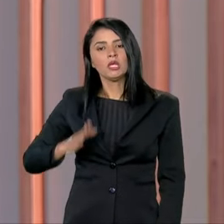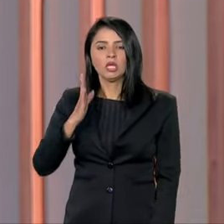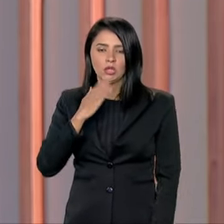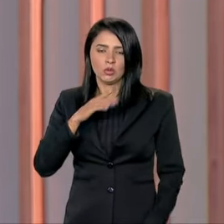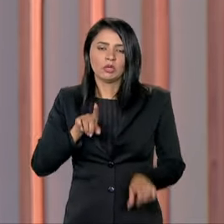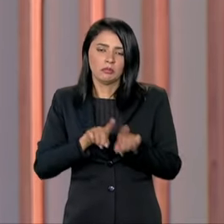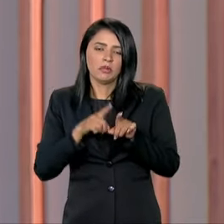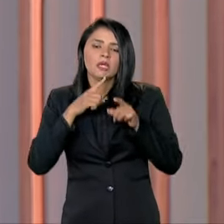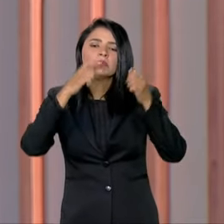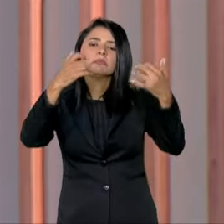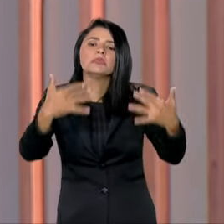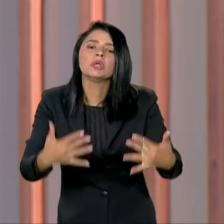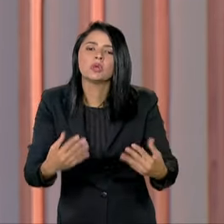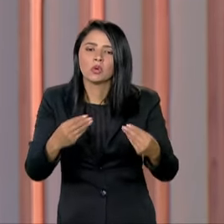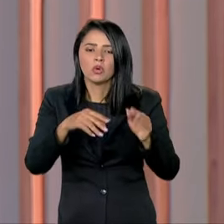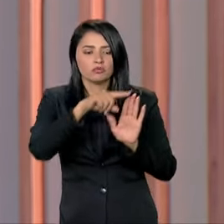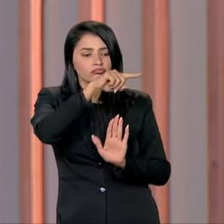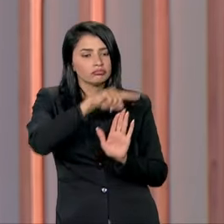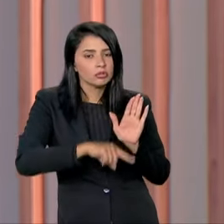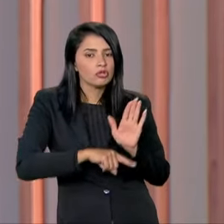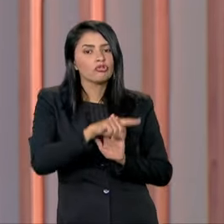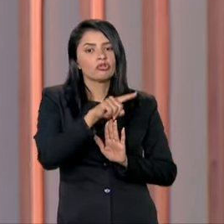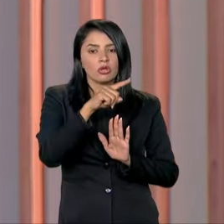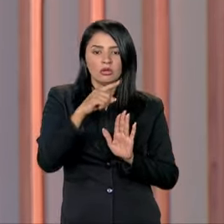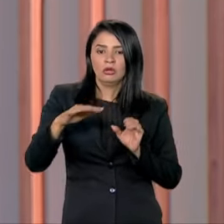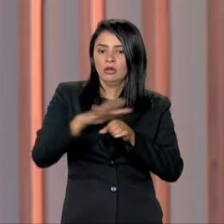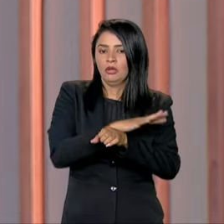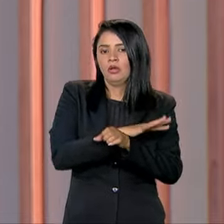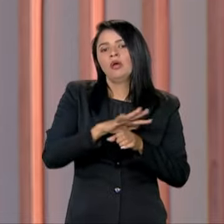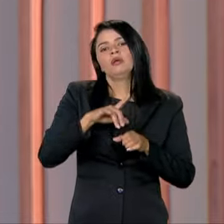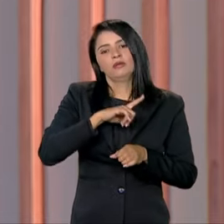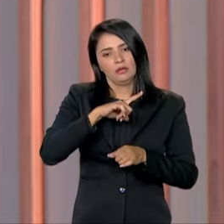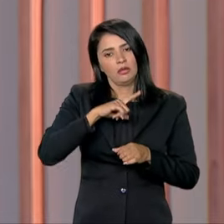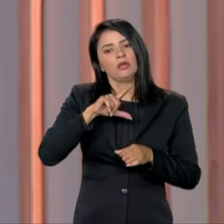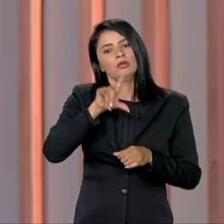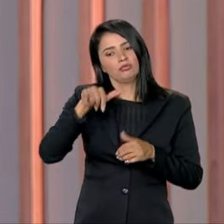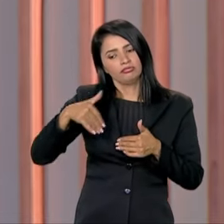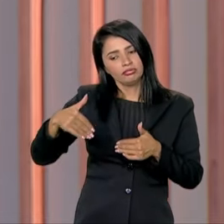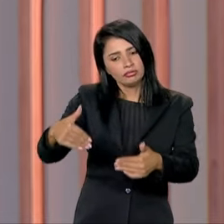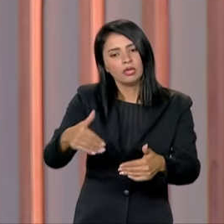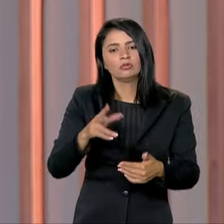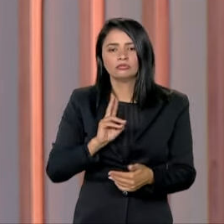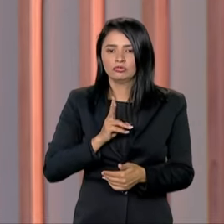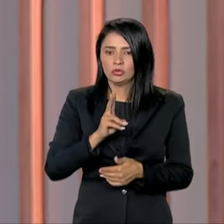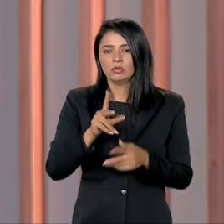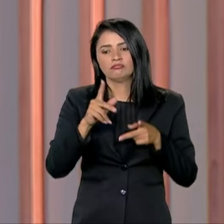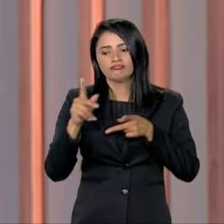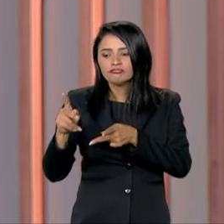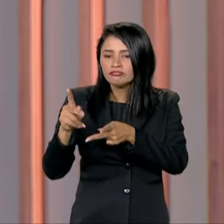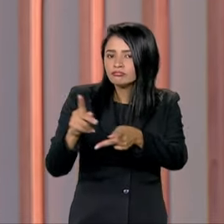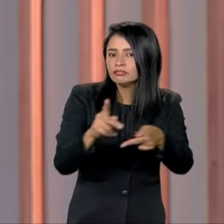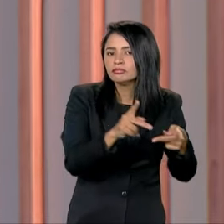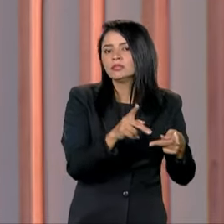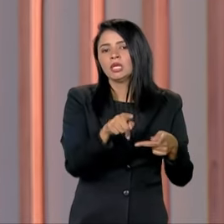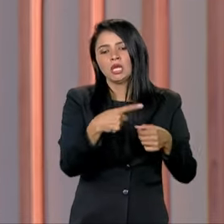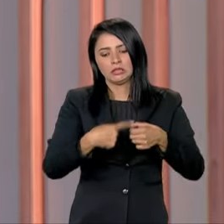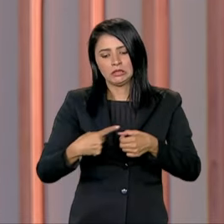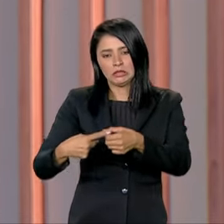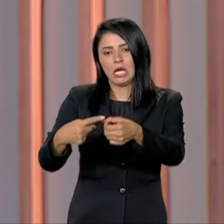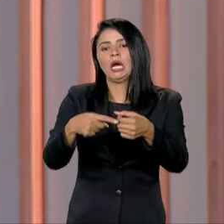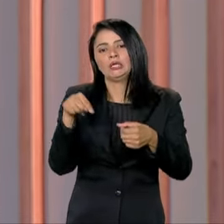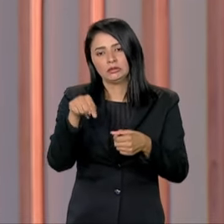também falou da agenda cheia que ele terá nos próximos dias, continuando essa visita às cidades